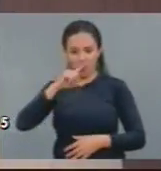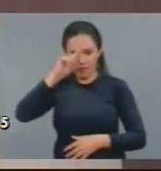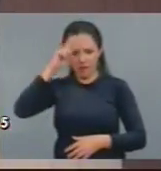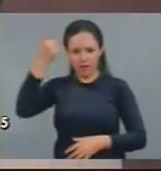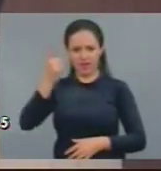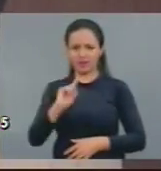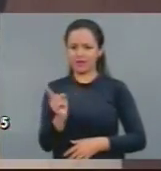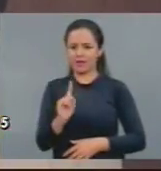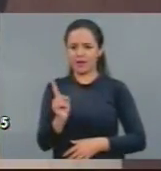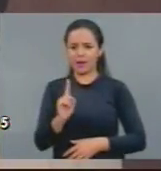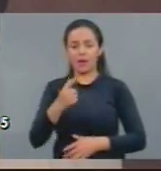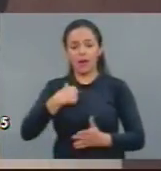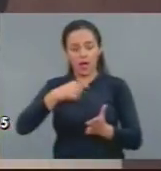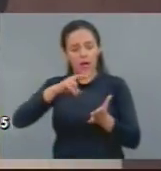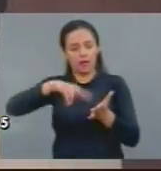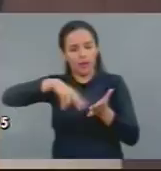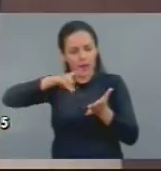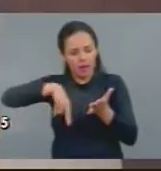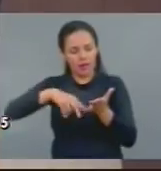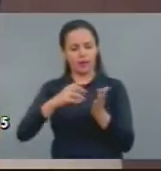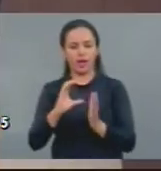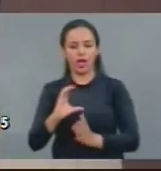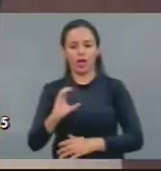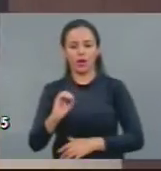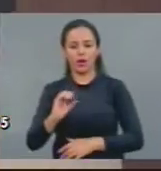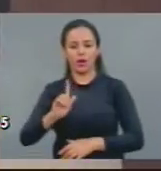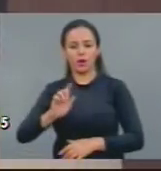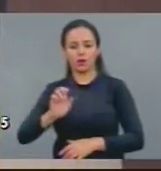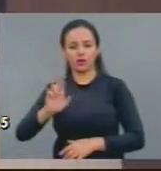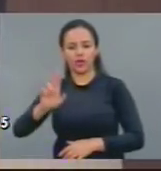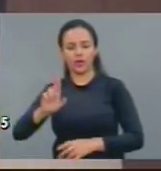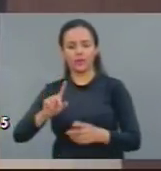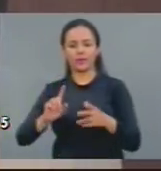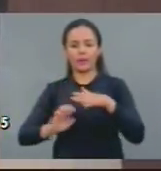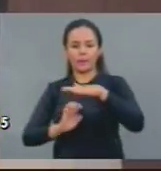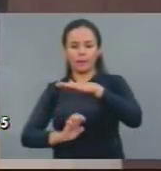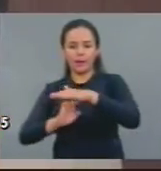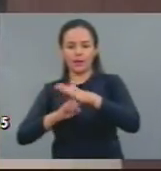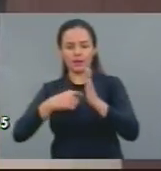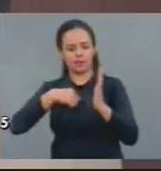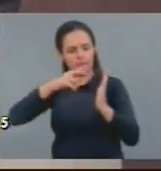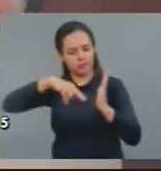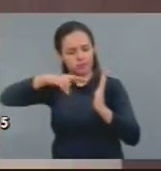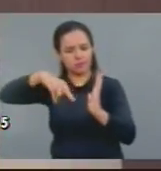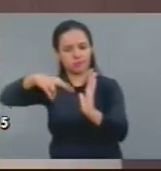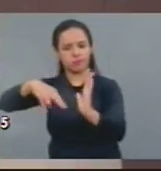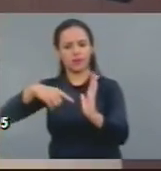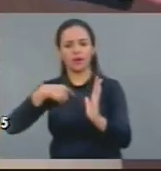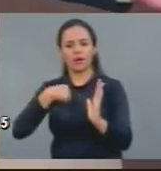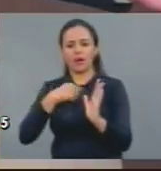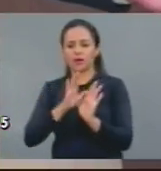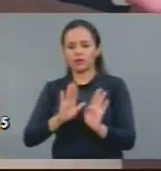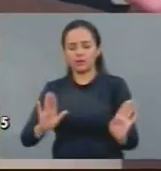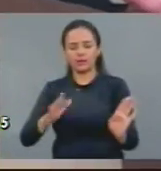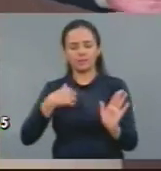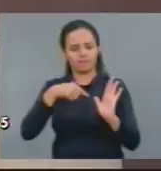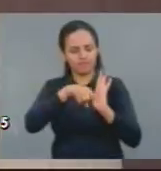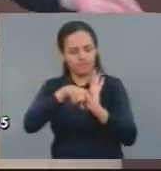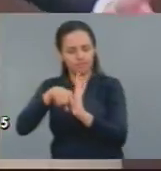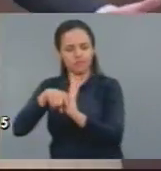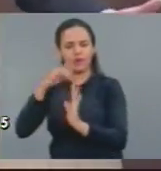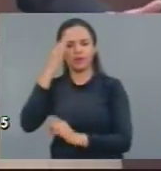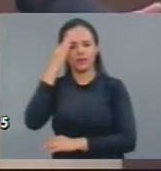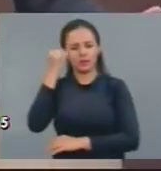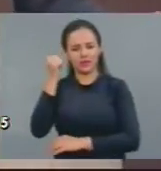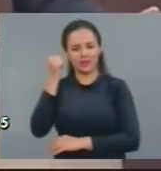Eu estou lendo todo dia os relatórios da COGÉ, da SRH. É isso que vai acontecer. A gente vai ter que tomar uma decisão. Vamos